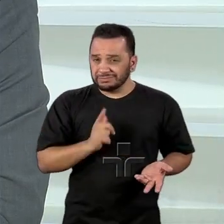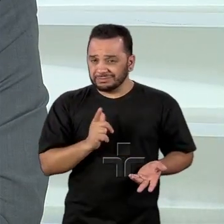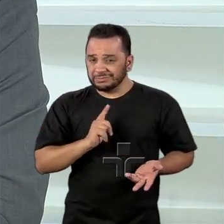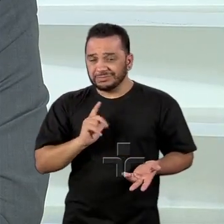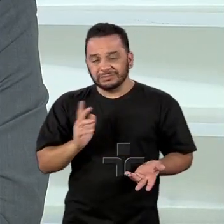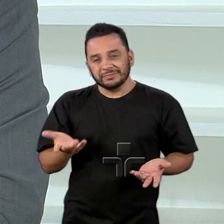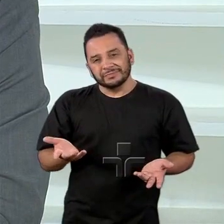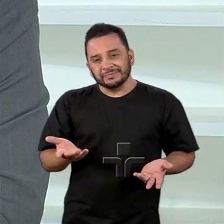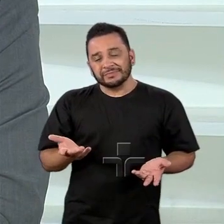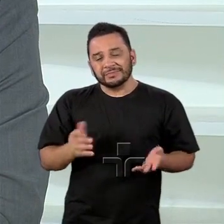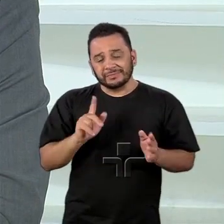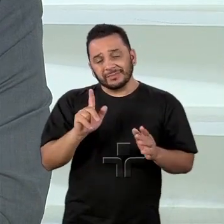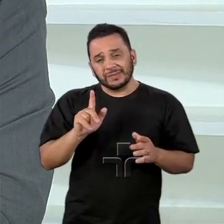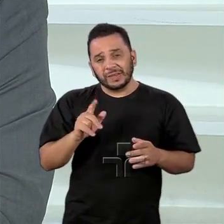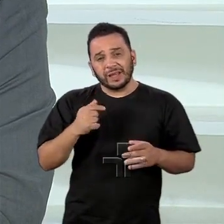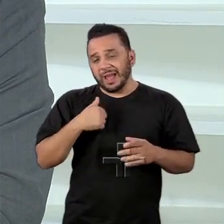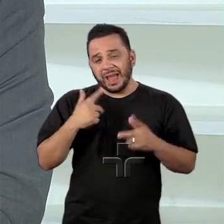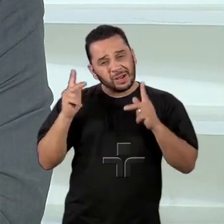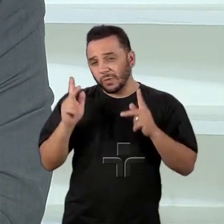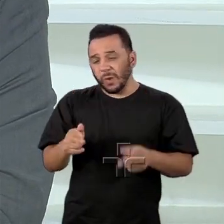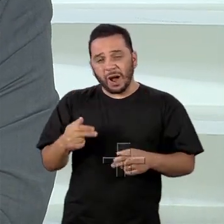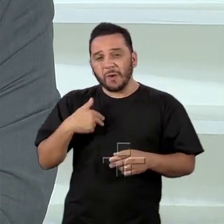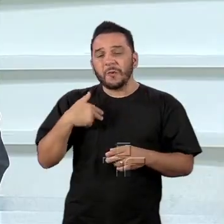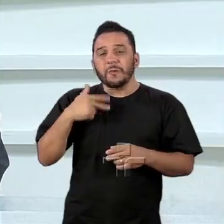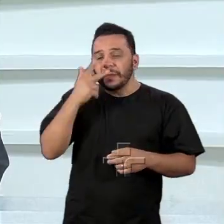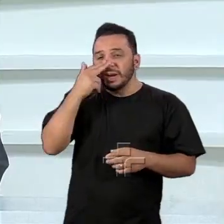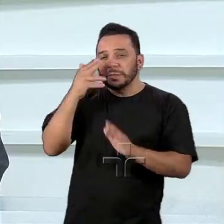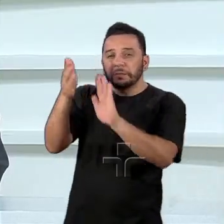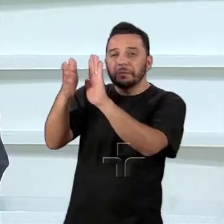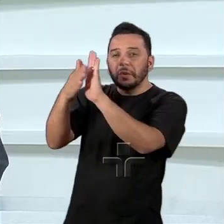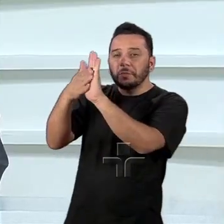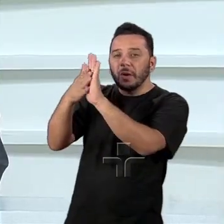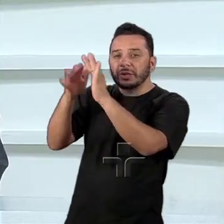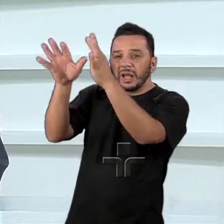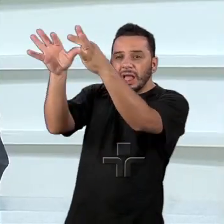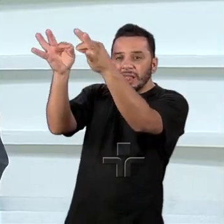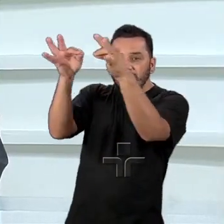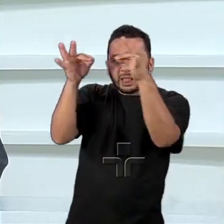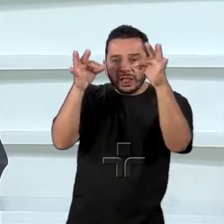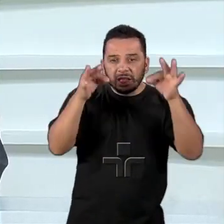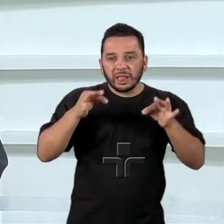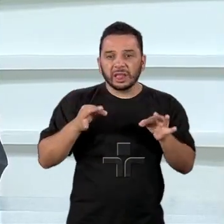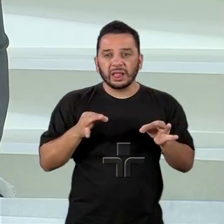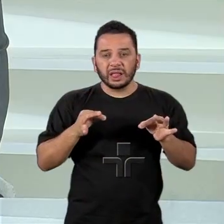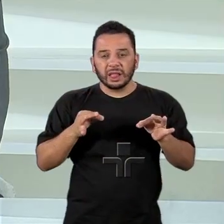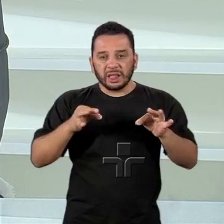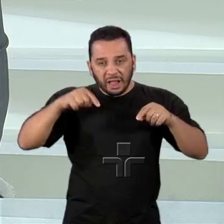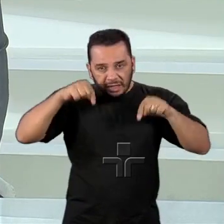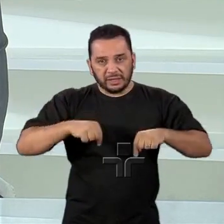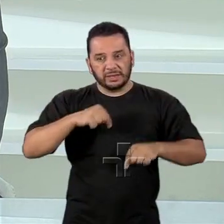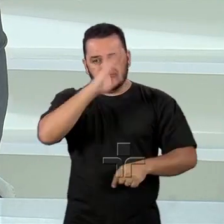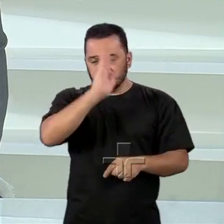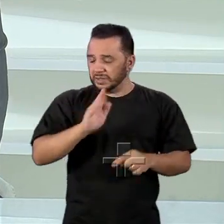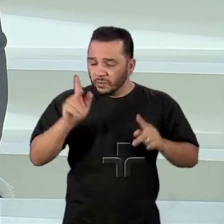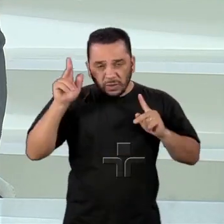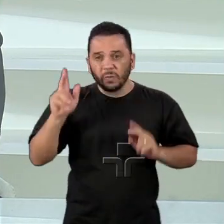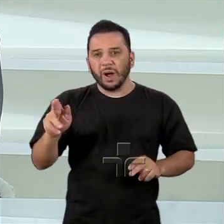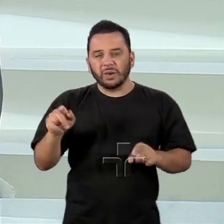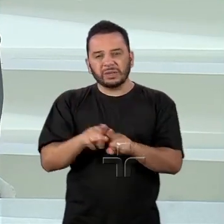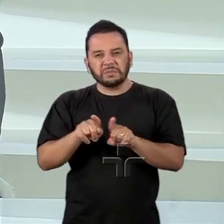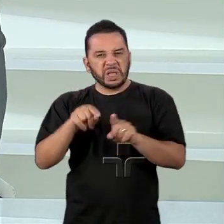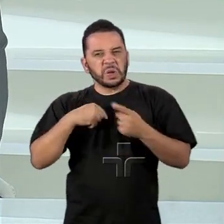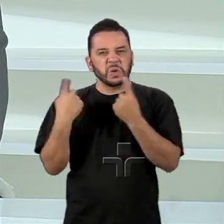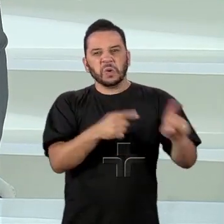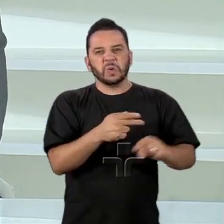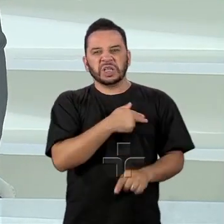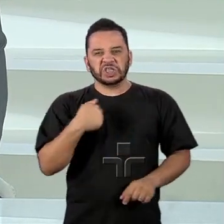Exatamente é clone. Pessoalismo também. Exato. Rivalizar com a China, quer dizer, as posturas do ponto de vista em